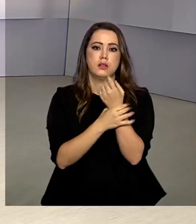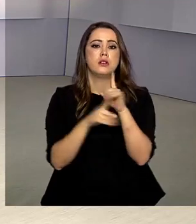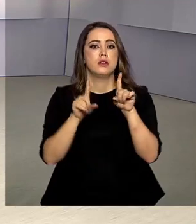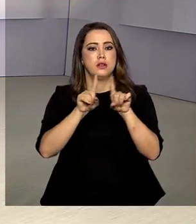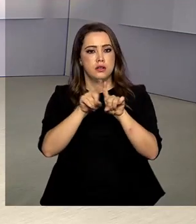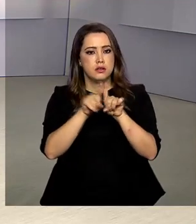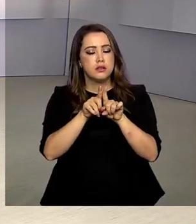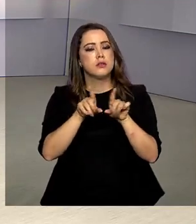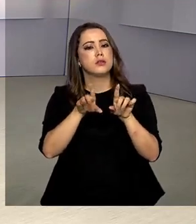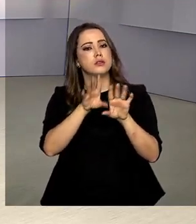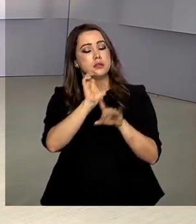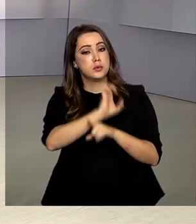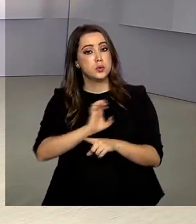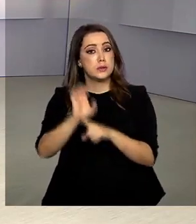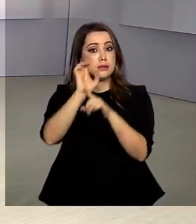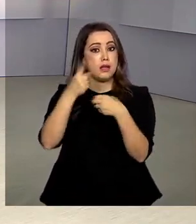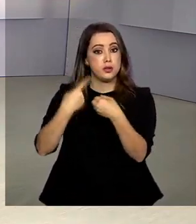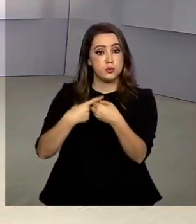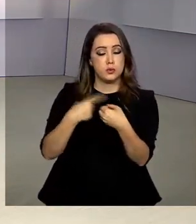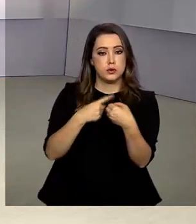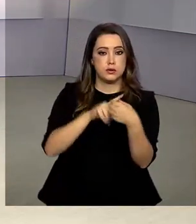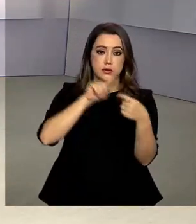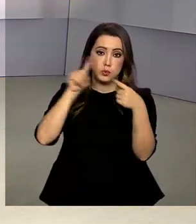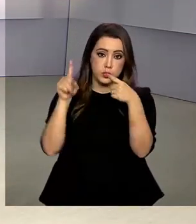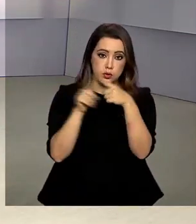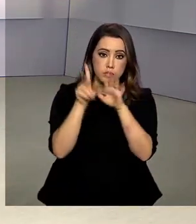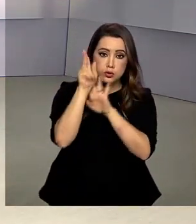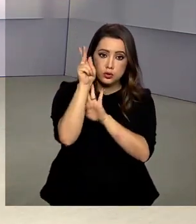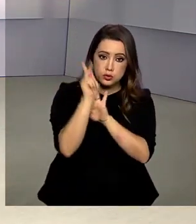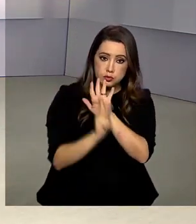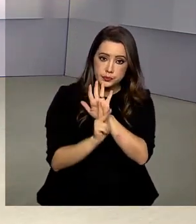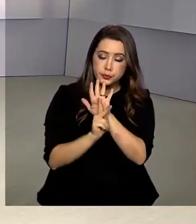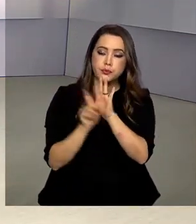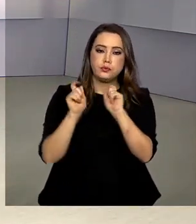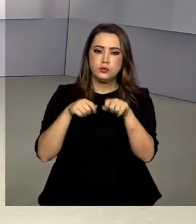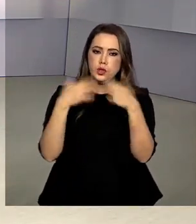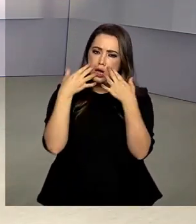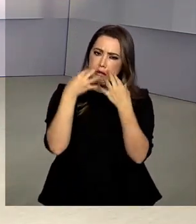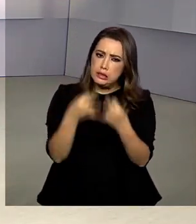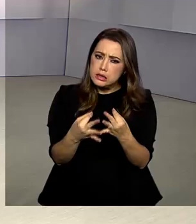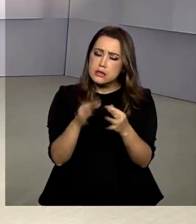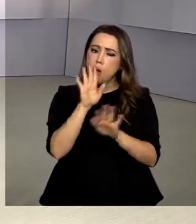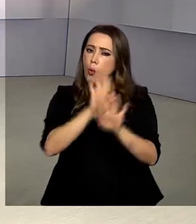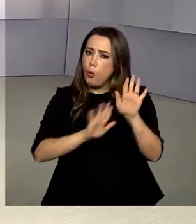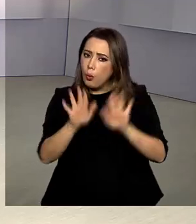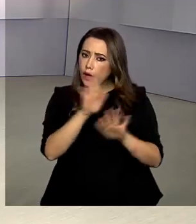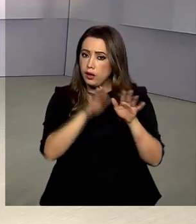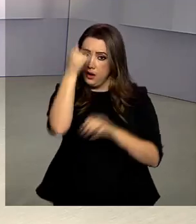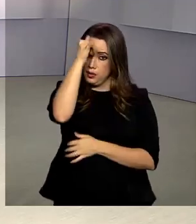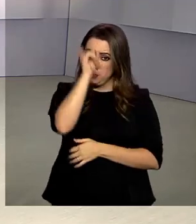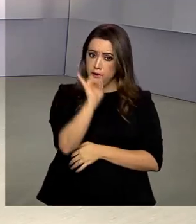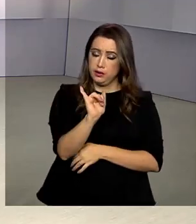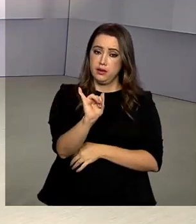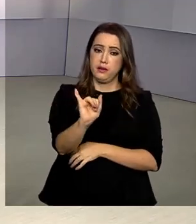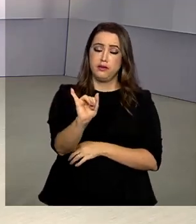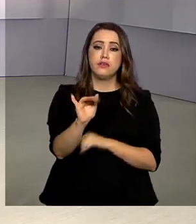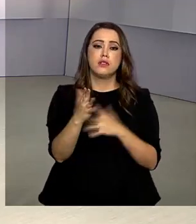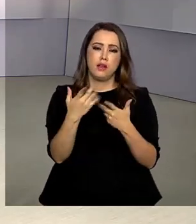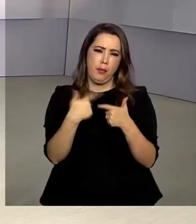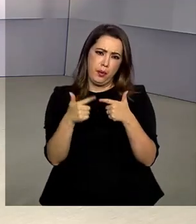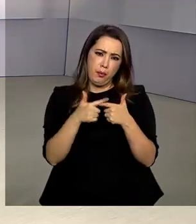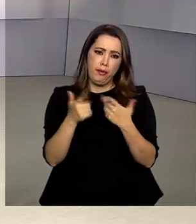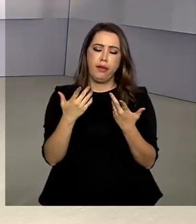sanitária estabelecidos por estados e municípios. Segundo a portaria, deverão ser observadas as medidas de